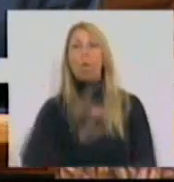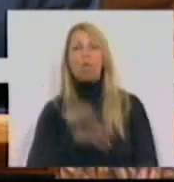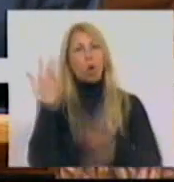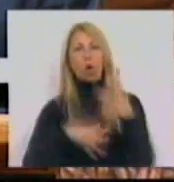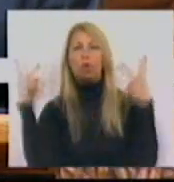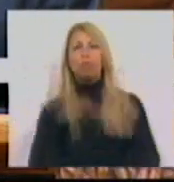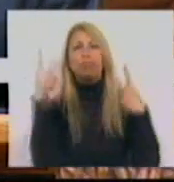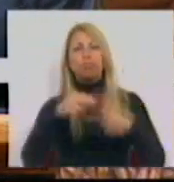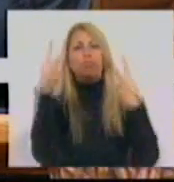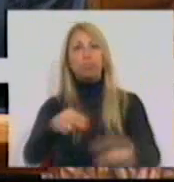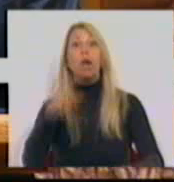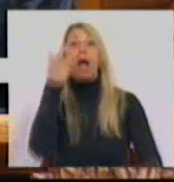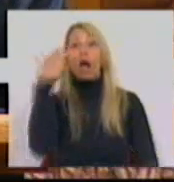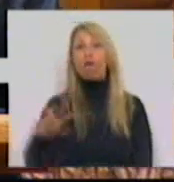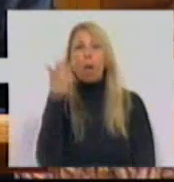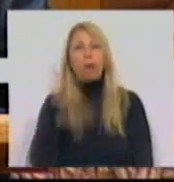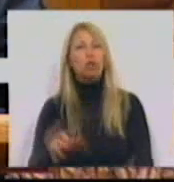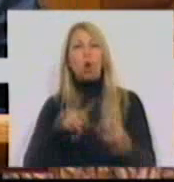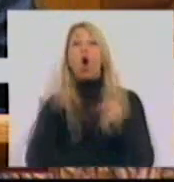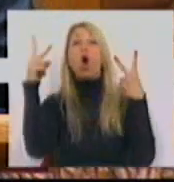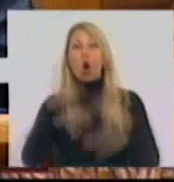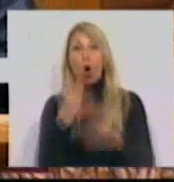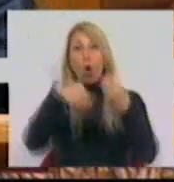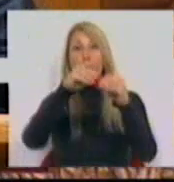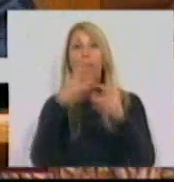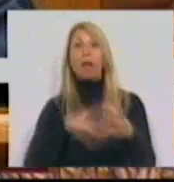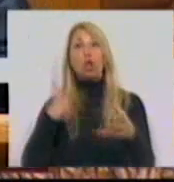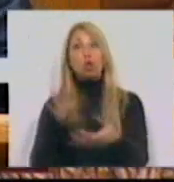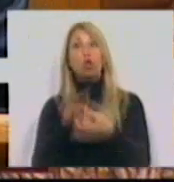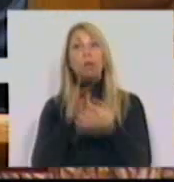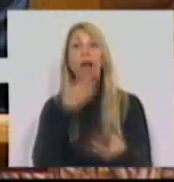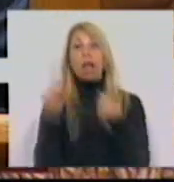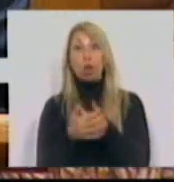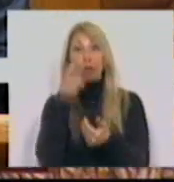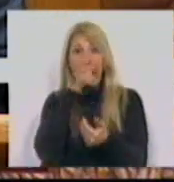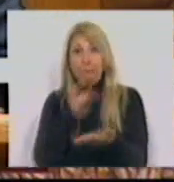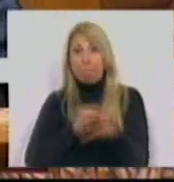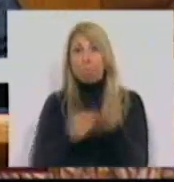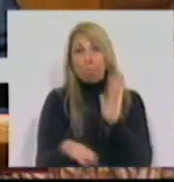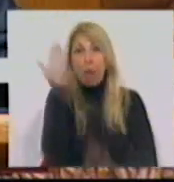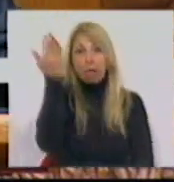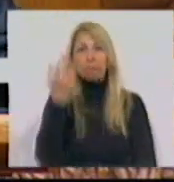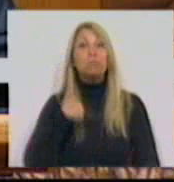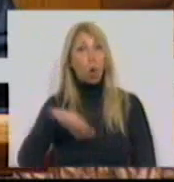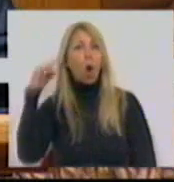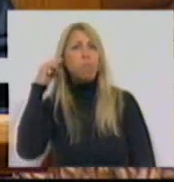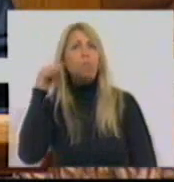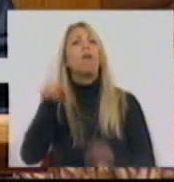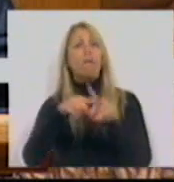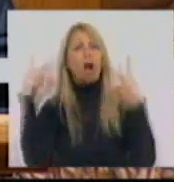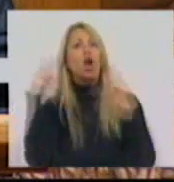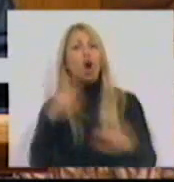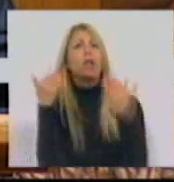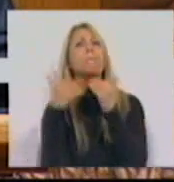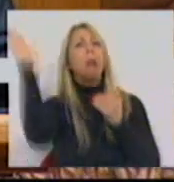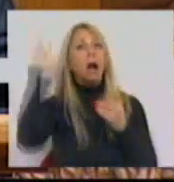pensões e nas reformas, que corta no complemento solidário para idosos, naqueles que são os mais pobres. Soubemos agora que vai cortar ainda mais nas